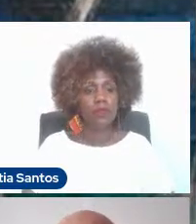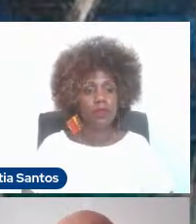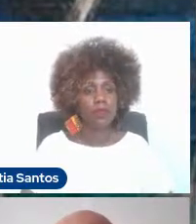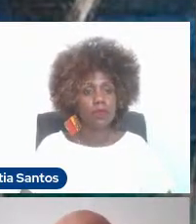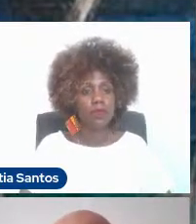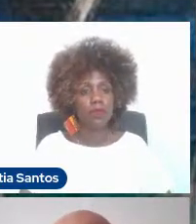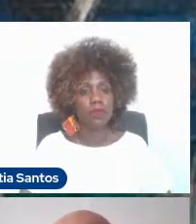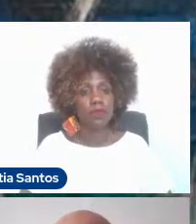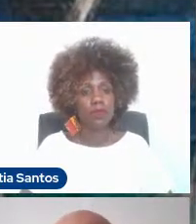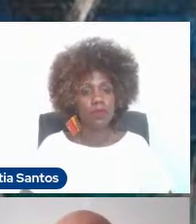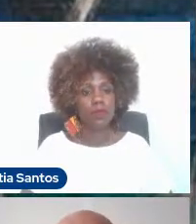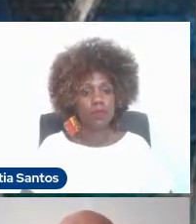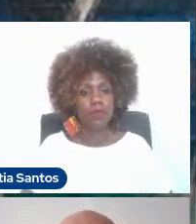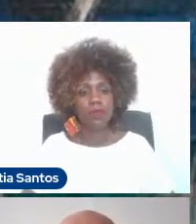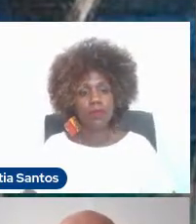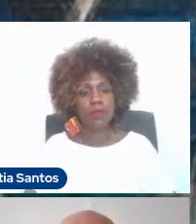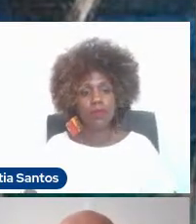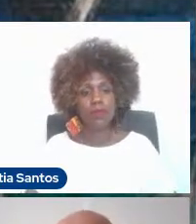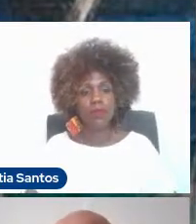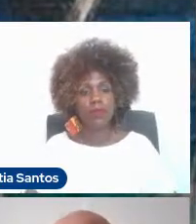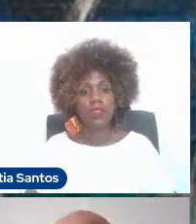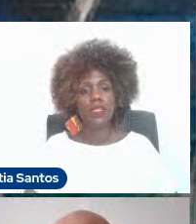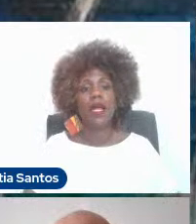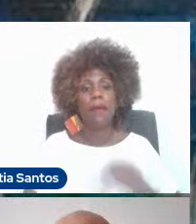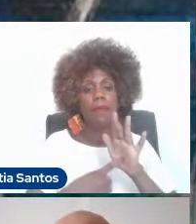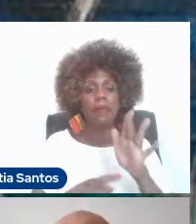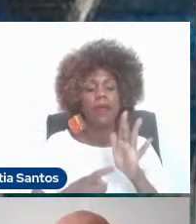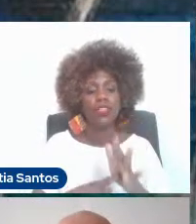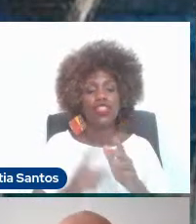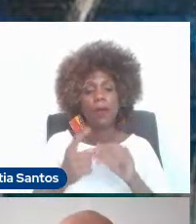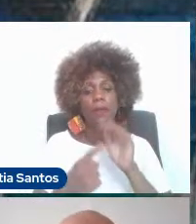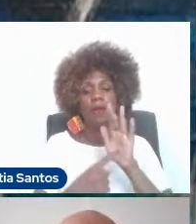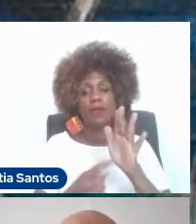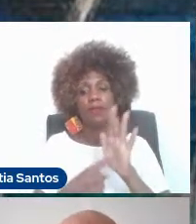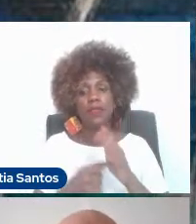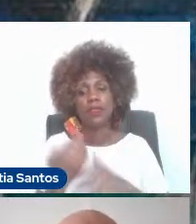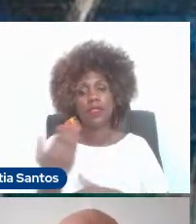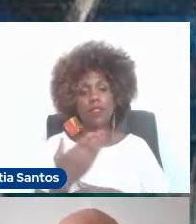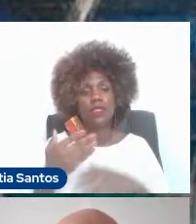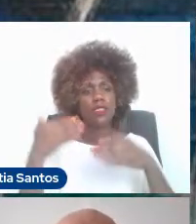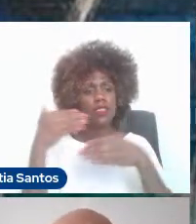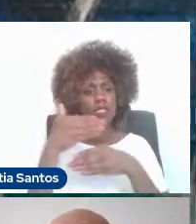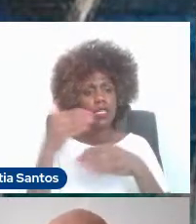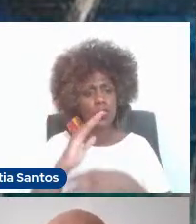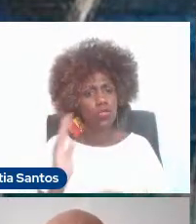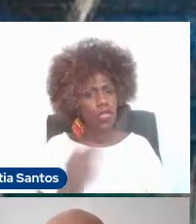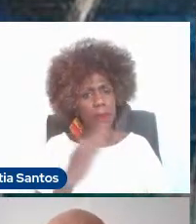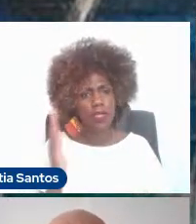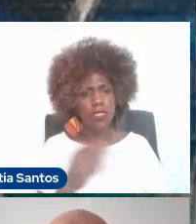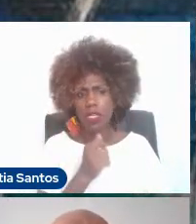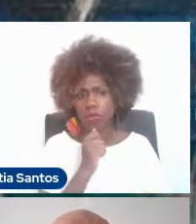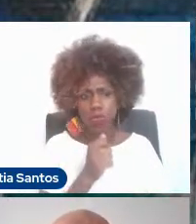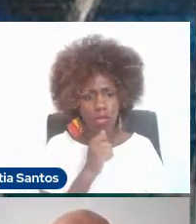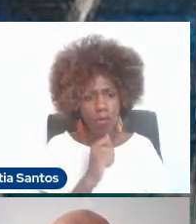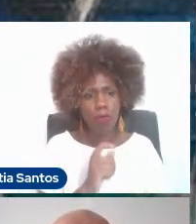Essa primeira parte da minha apresentação, eu estou chamando de... Os slides não estão passando na tela, né?